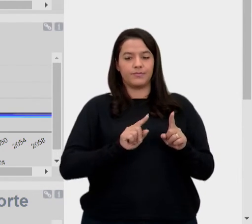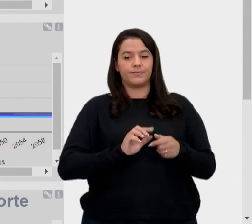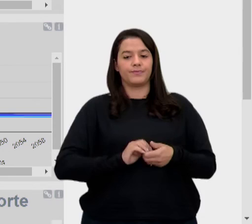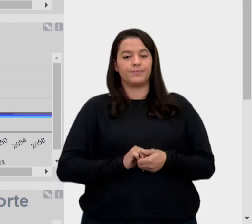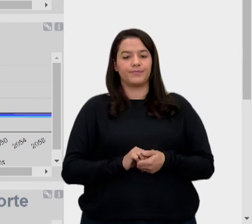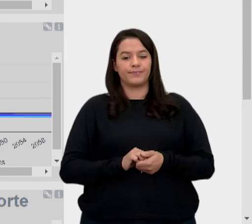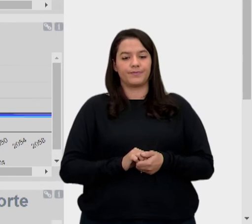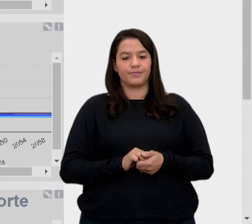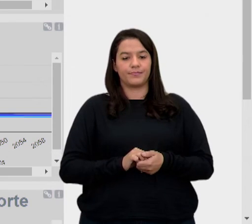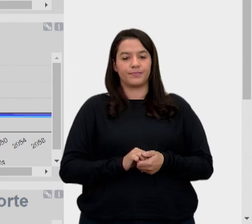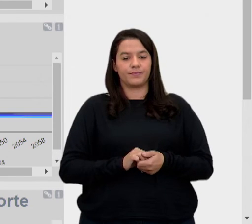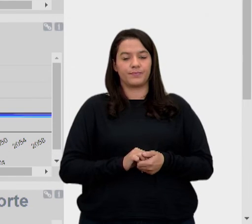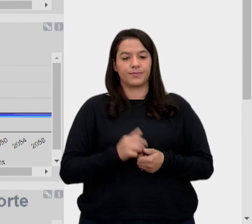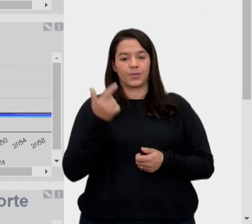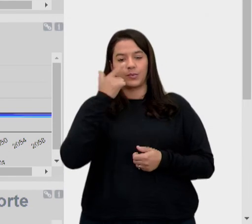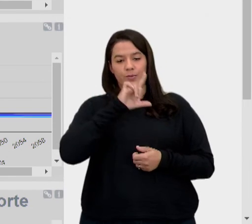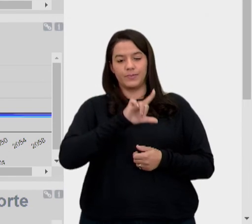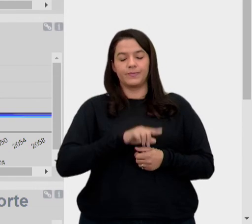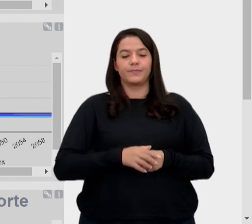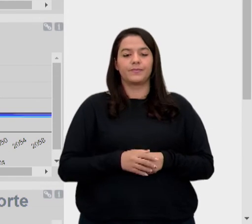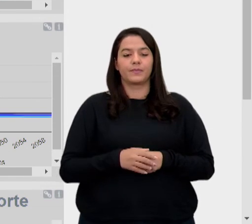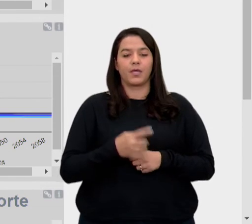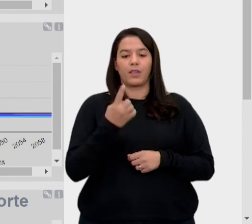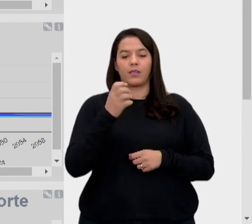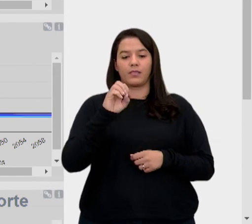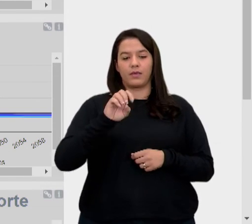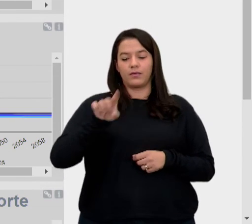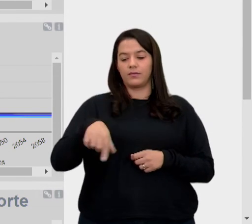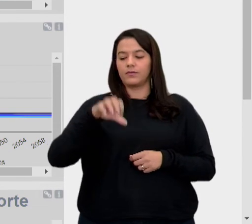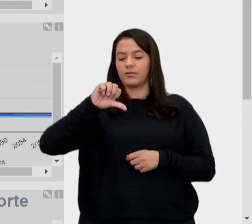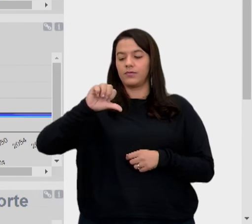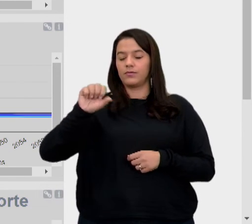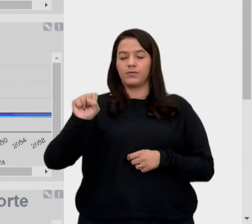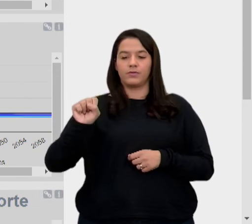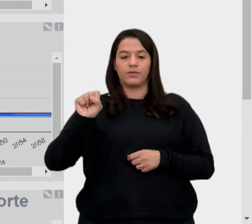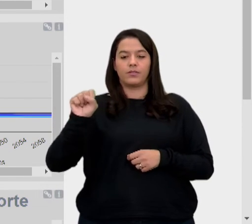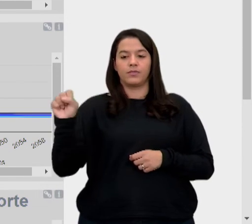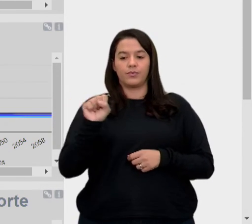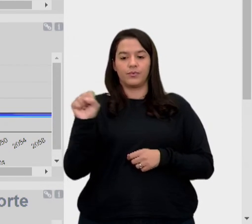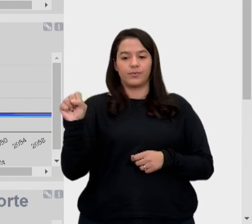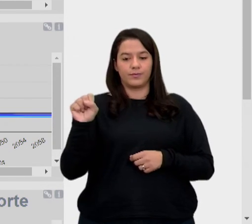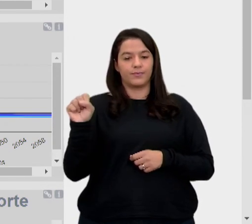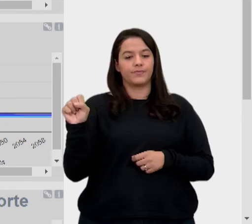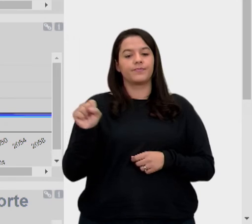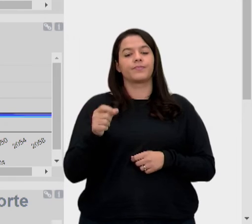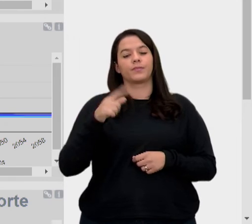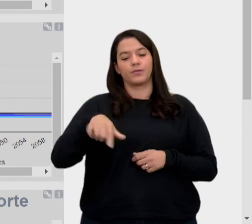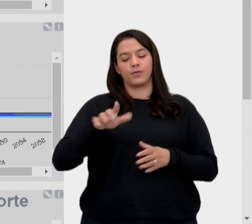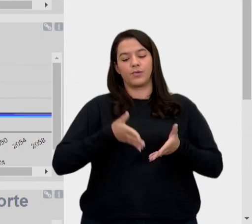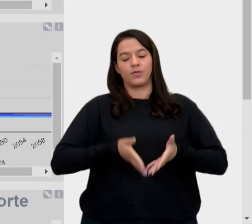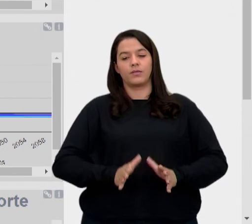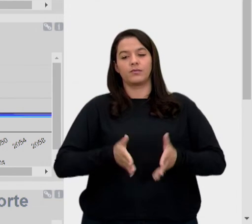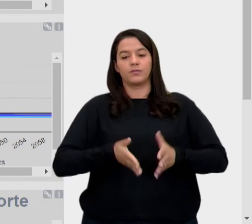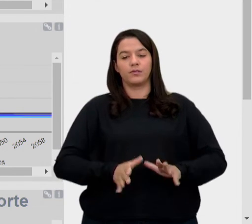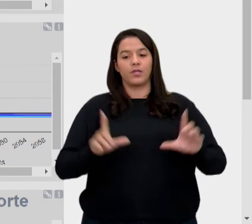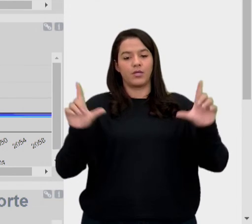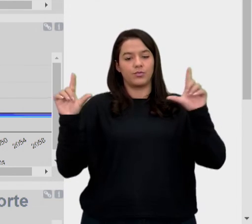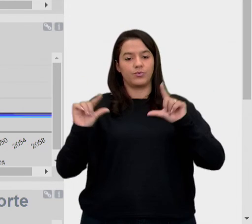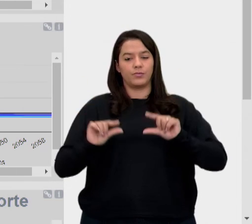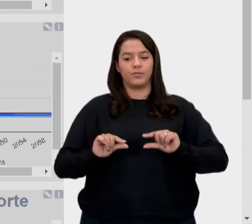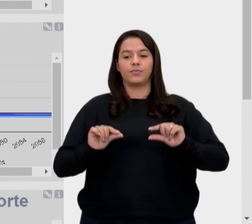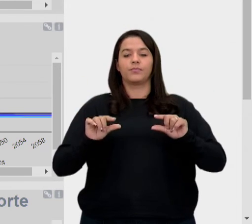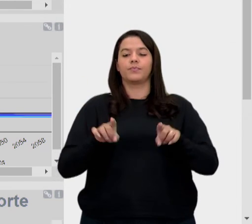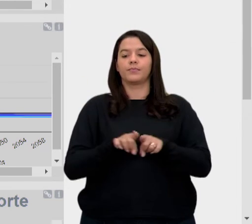Ó, vamos ver. Aqui, consegui. 10,88, né, de nascidos. Veja como diminuiu, né.